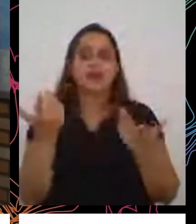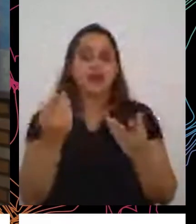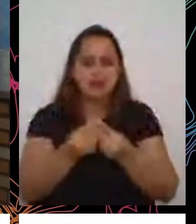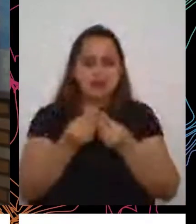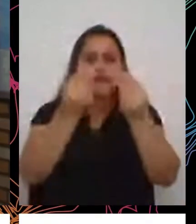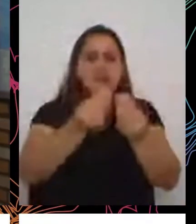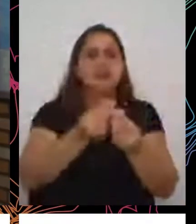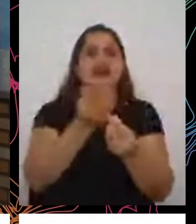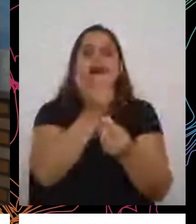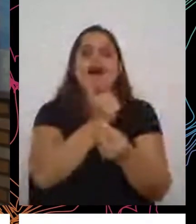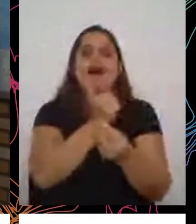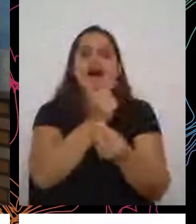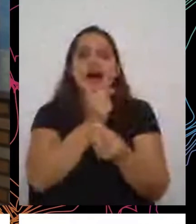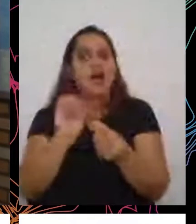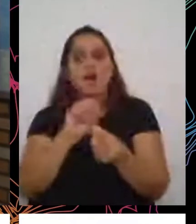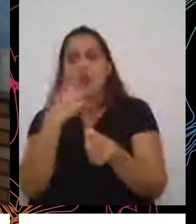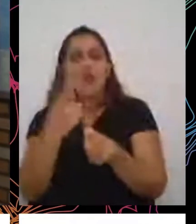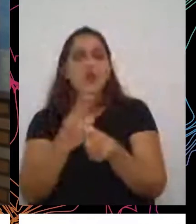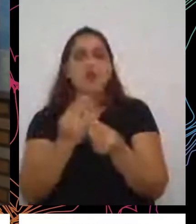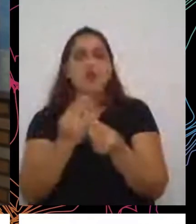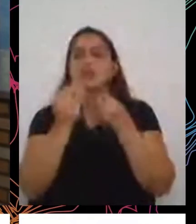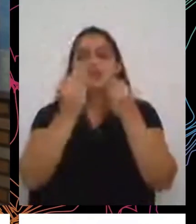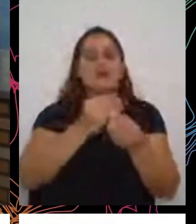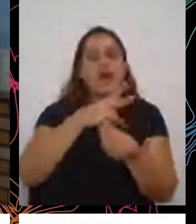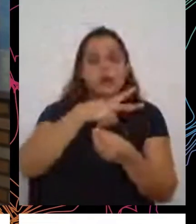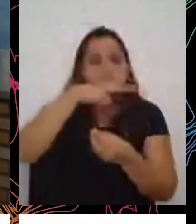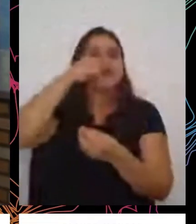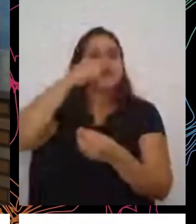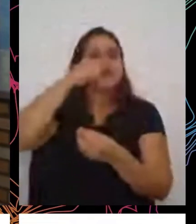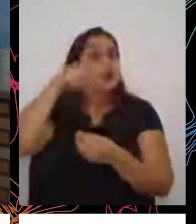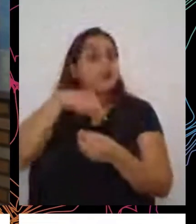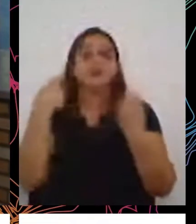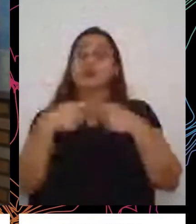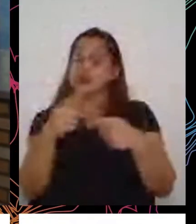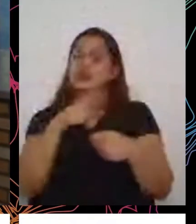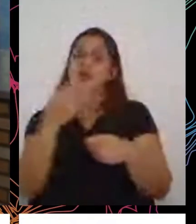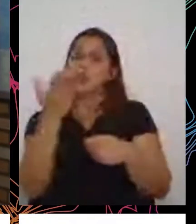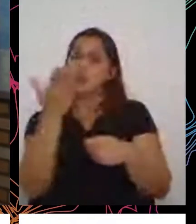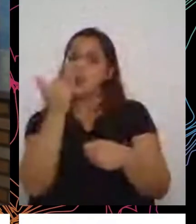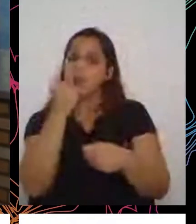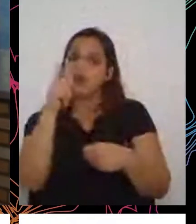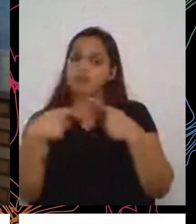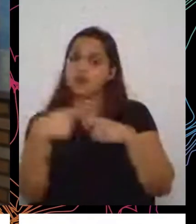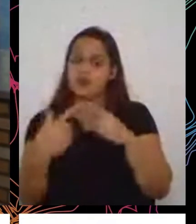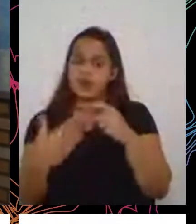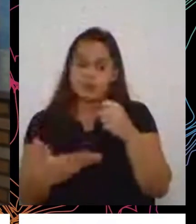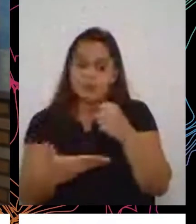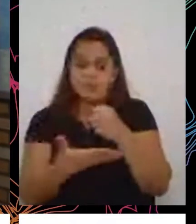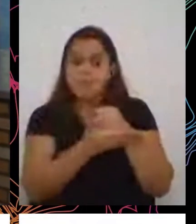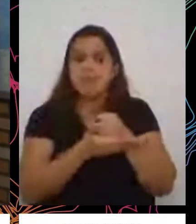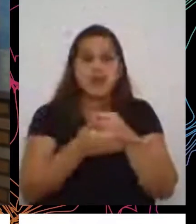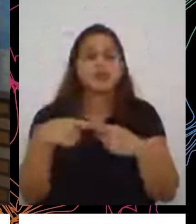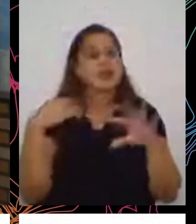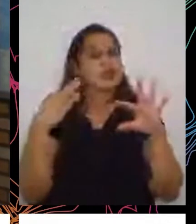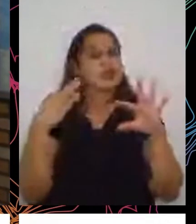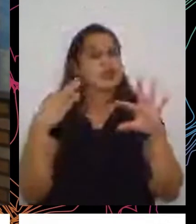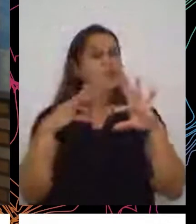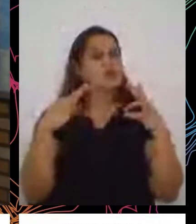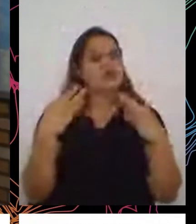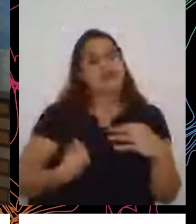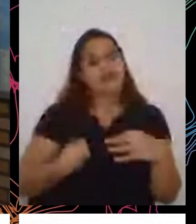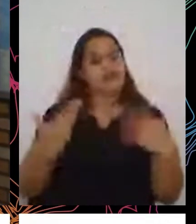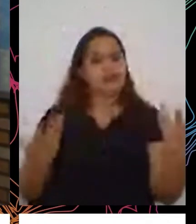ter o alimento que é básico. para a nossa sobrevivência. Então, nós temos que repensar o ponde que nós estamos